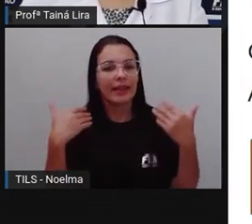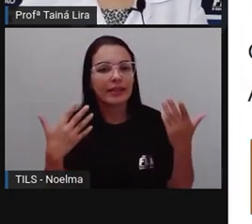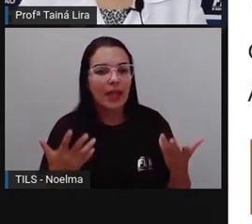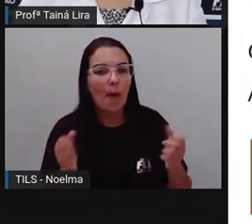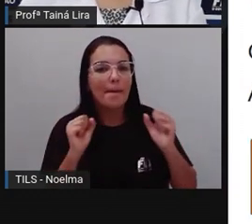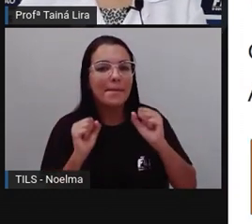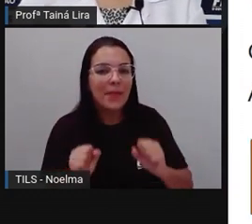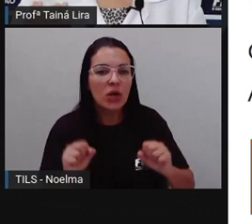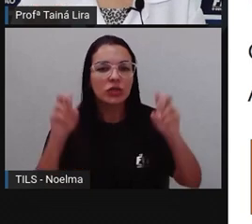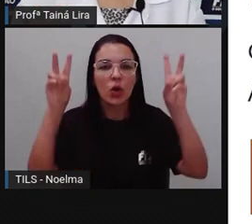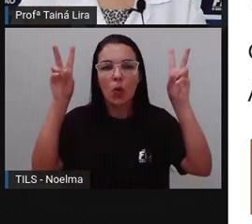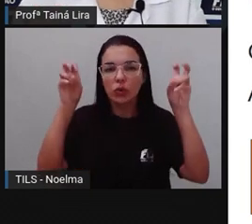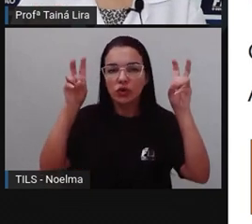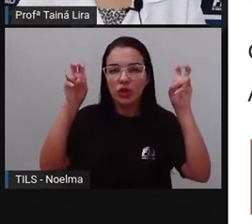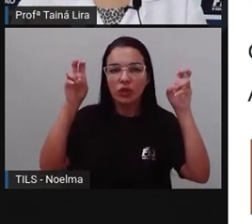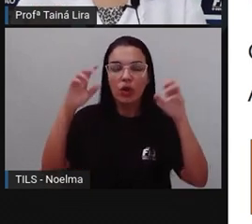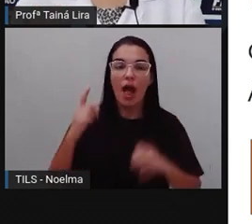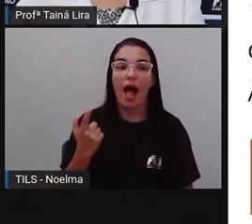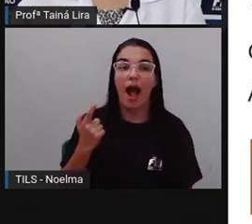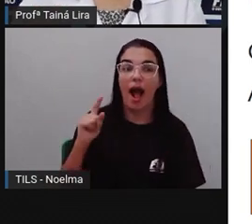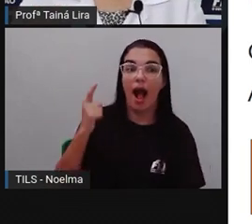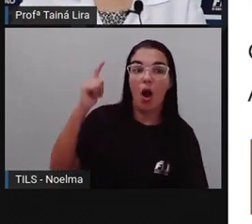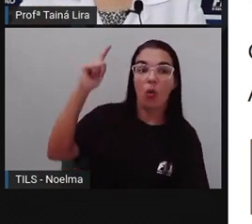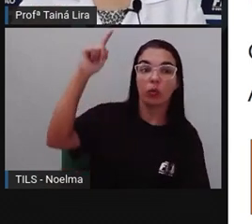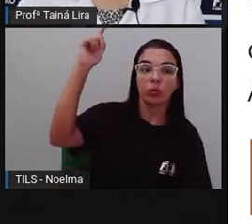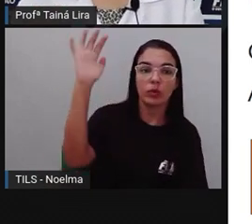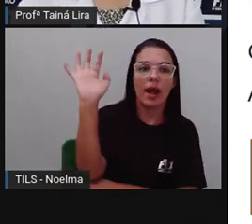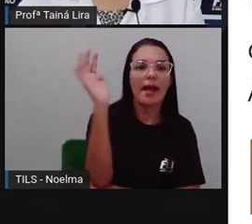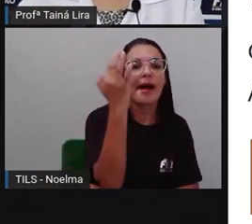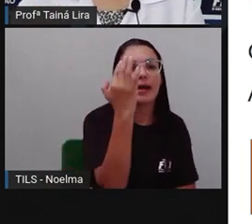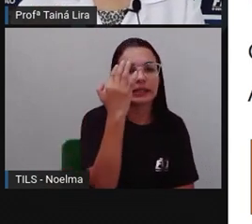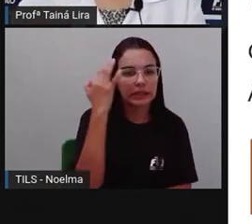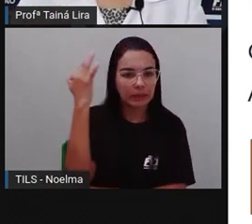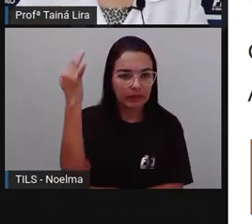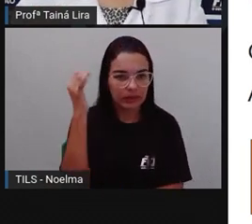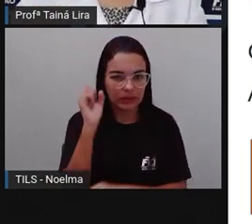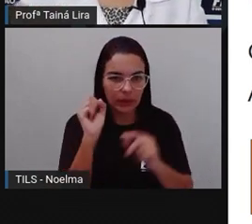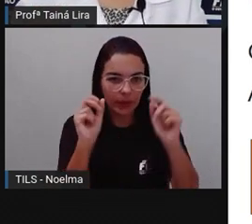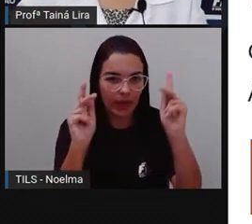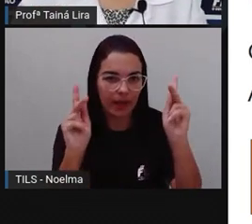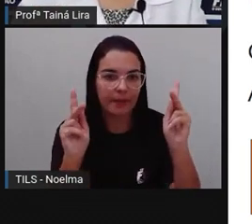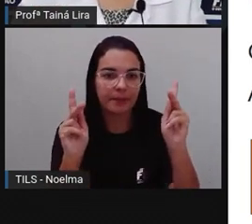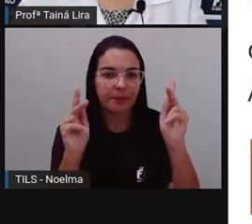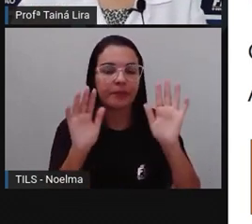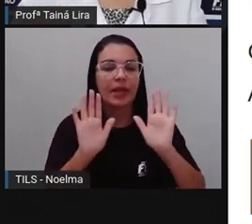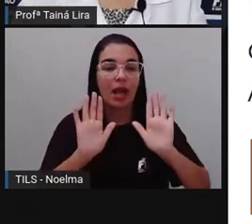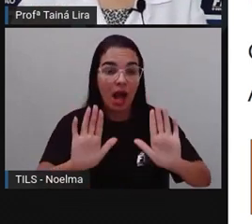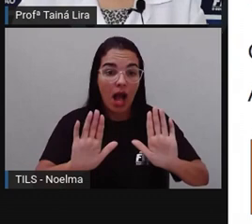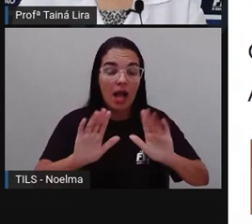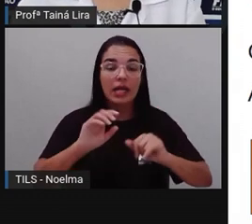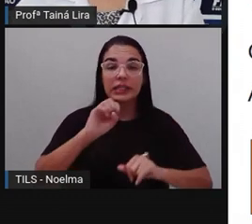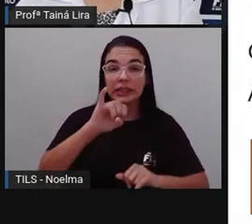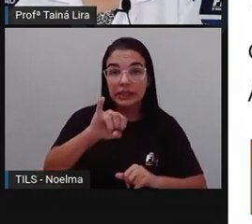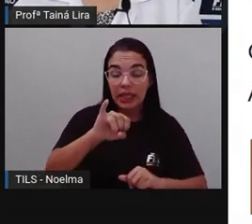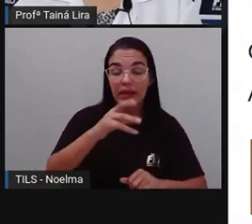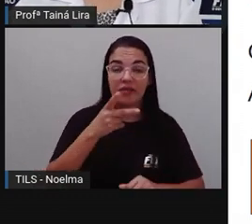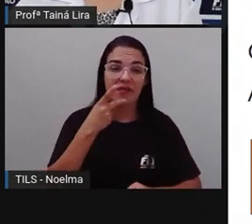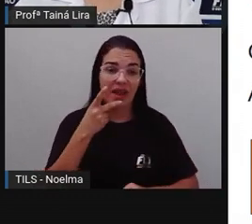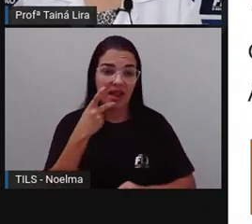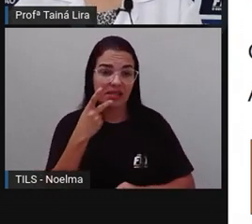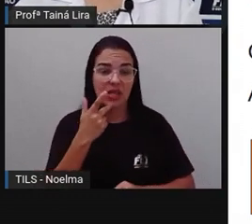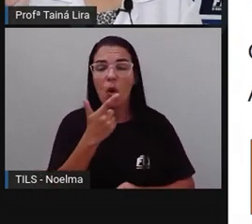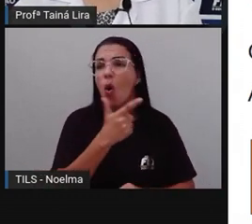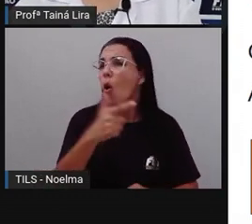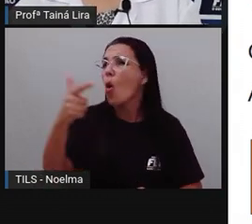título, A altura das plantas, certo? Se essa tabela estivesse falando de alguma outra